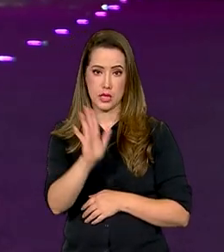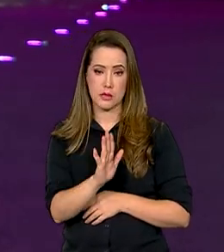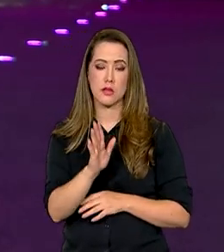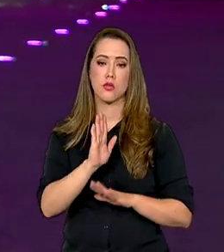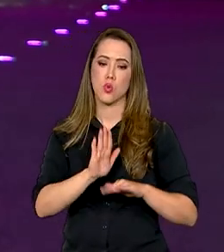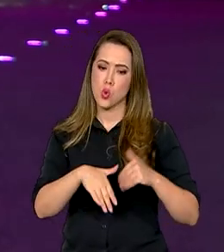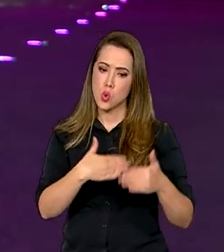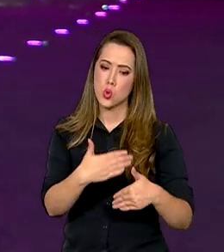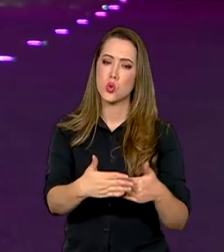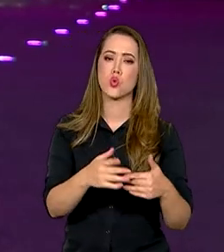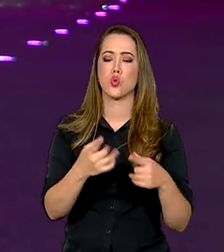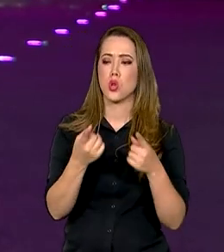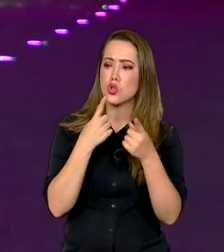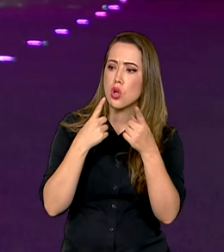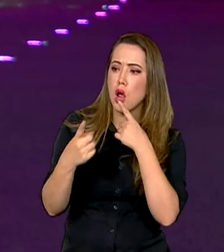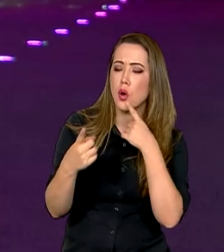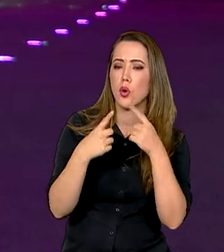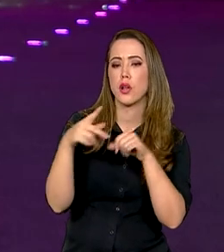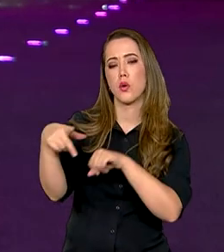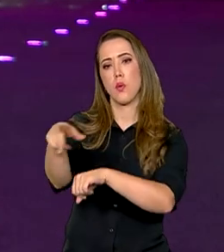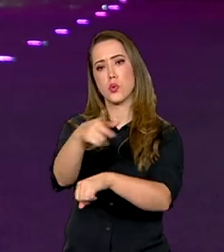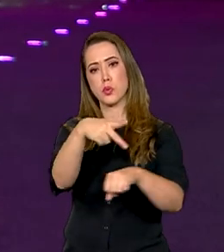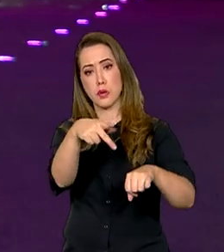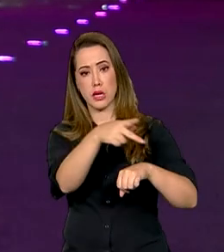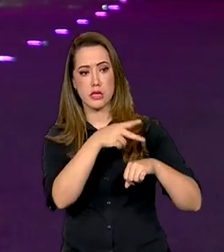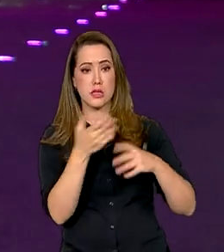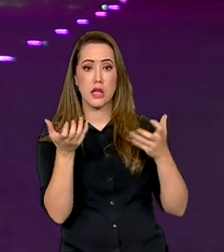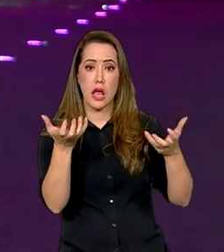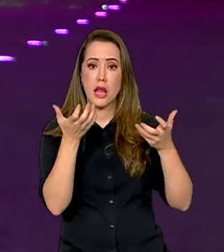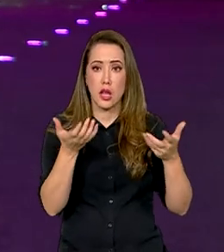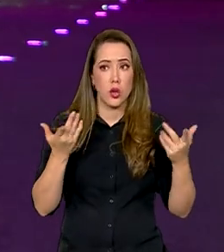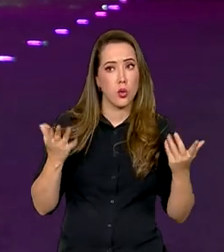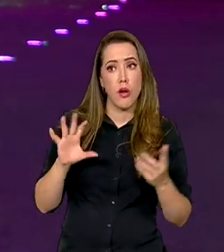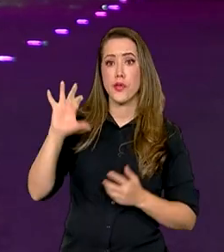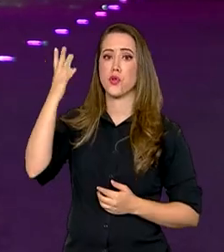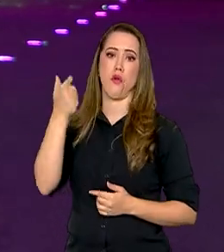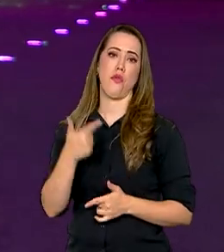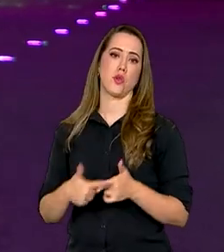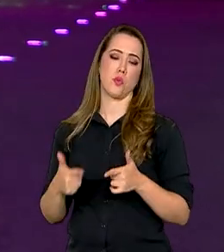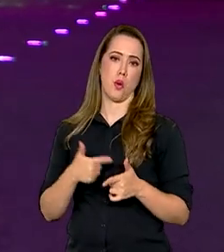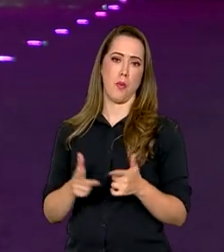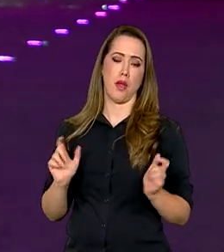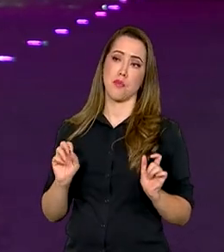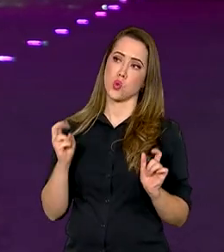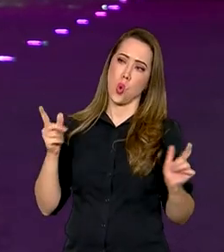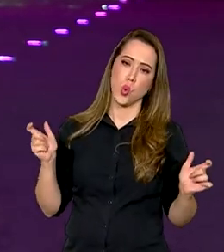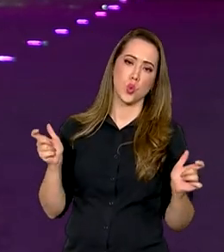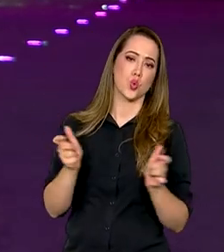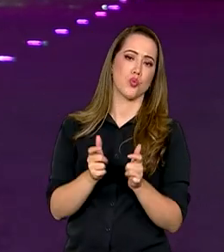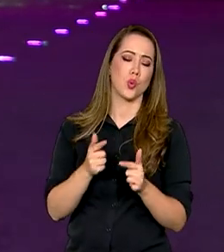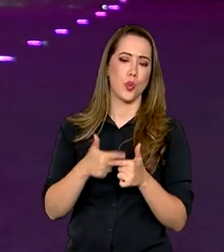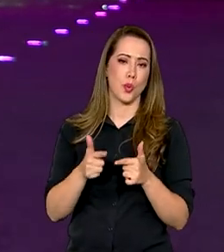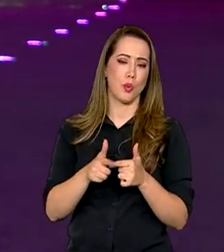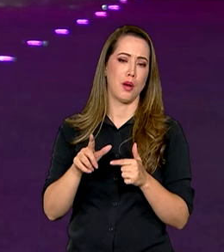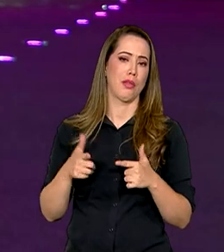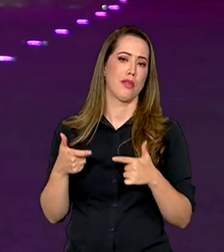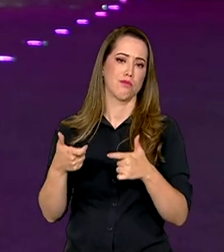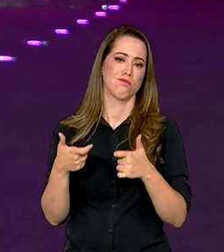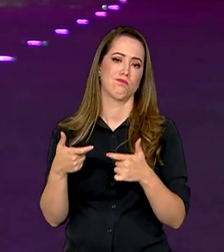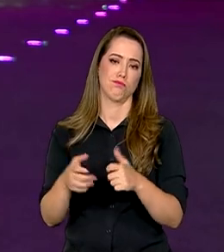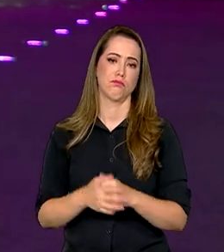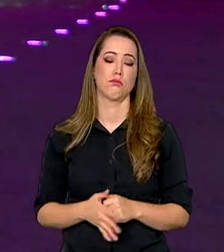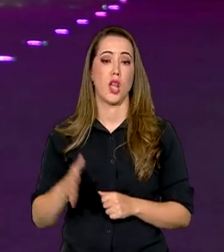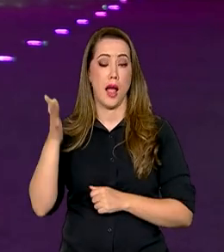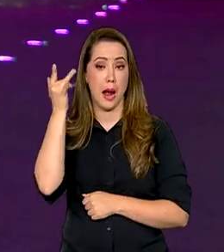permanece dialogando com os países na busca de alternativas para amenizar o conflito na região. Amanhã,